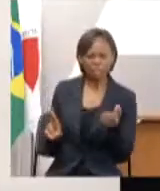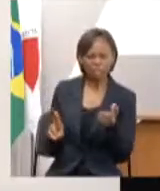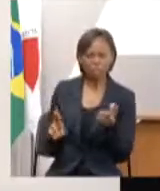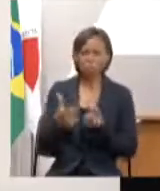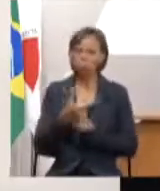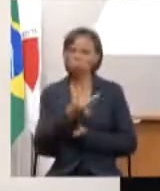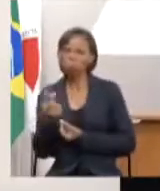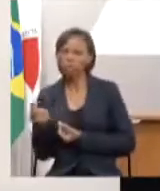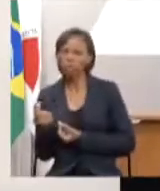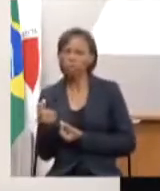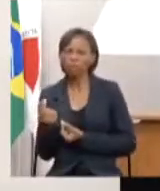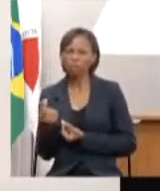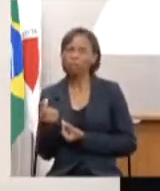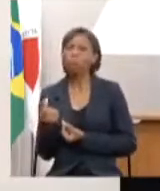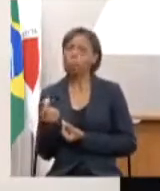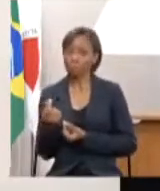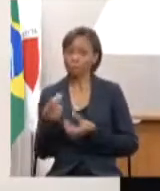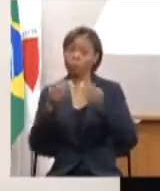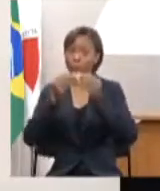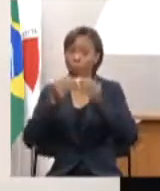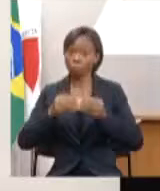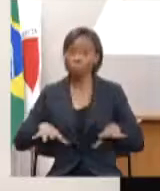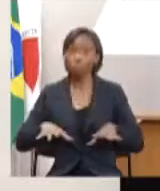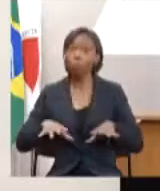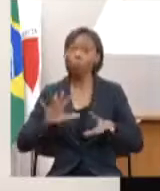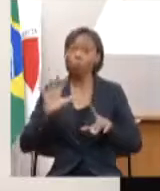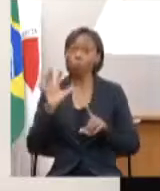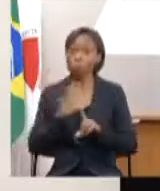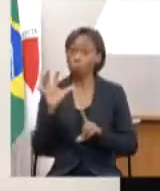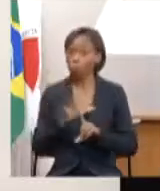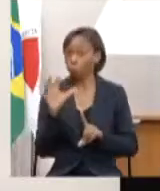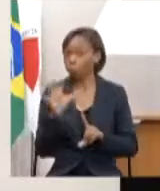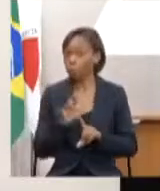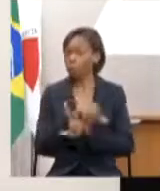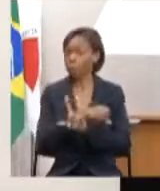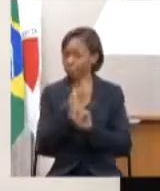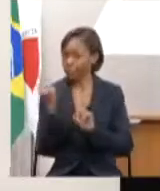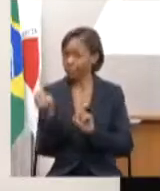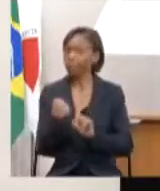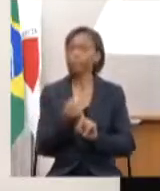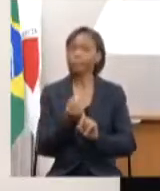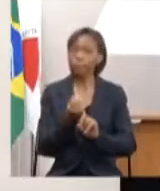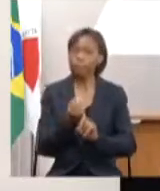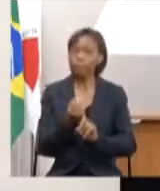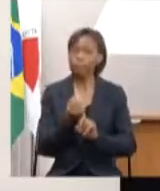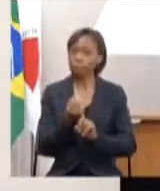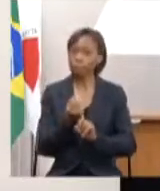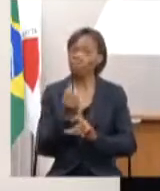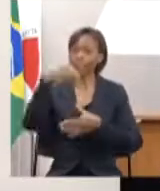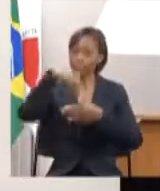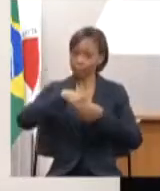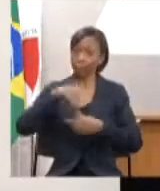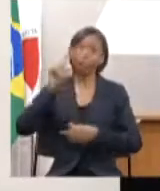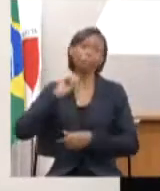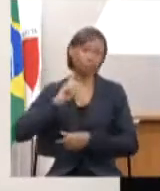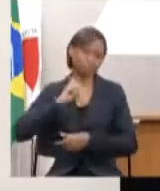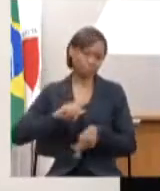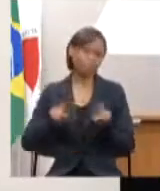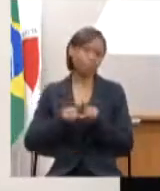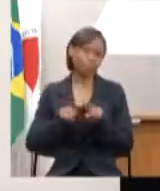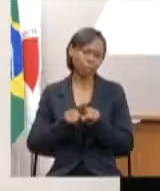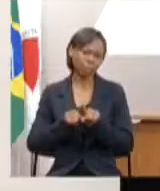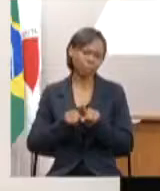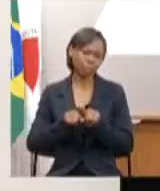trazer um impacto forte do ponto de vista social e também diretamente econômico para Minas. Isso está sendo